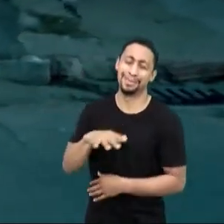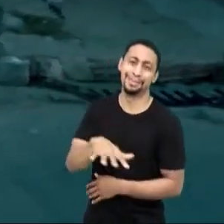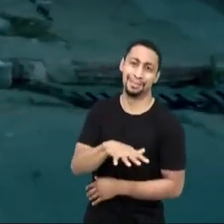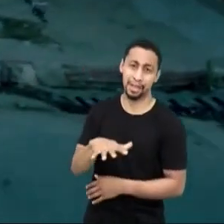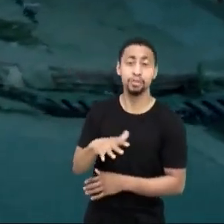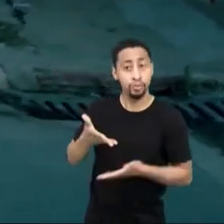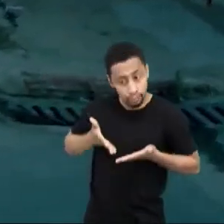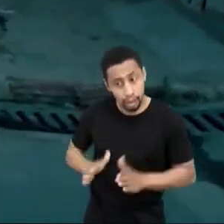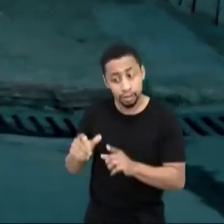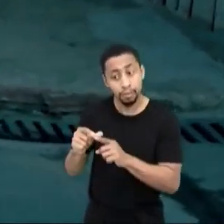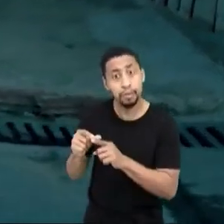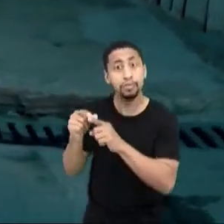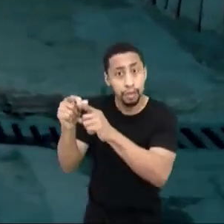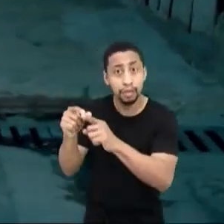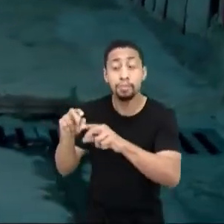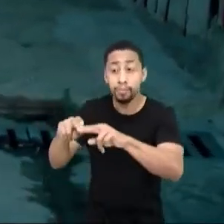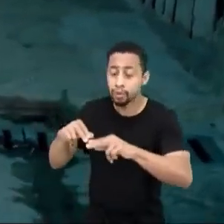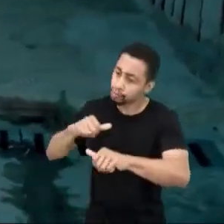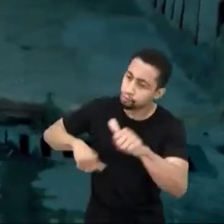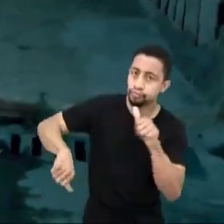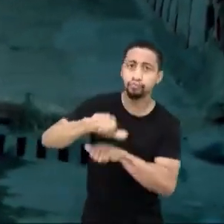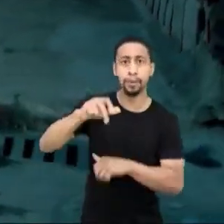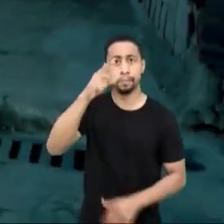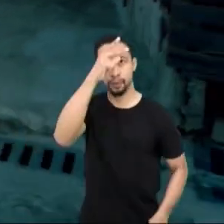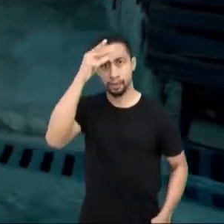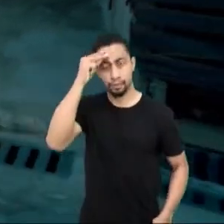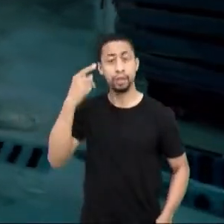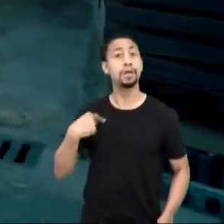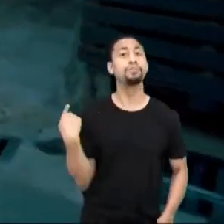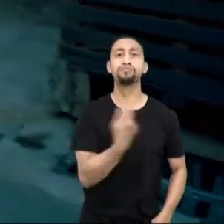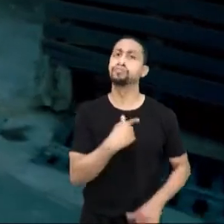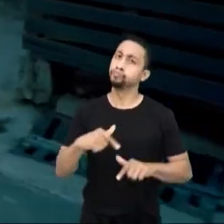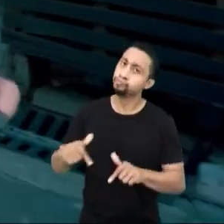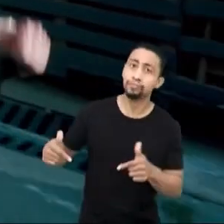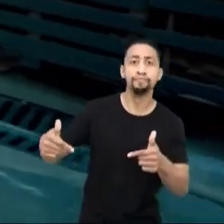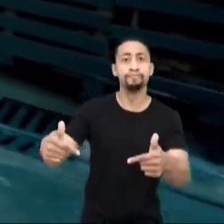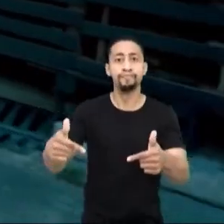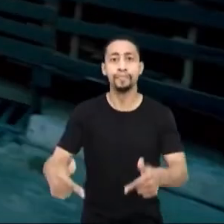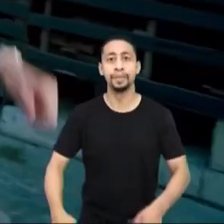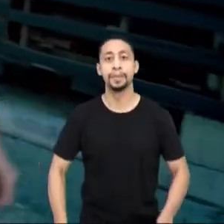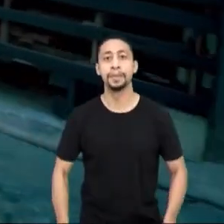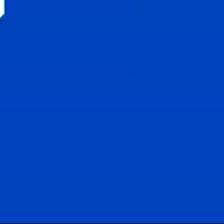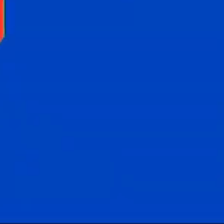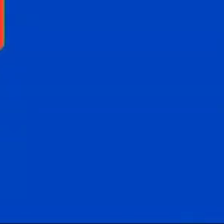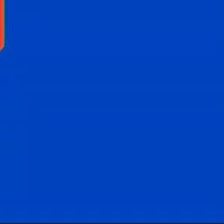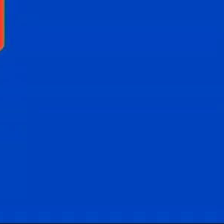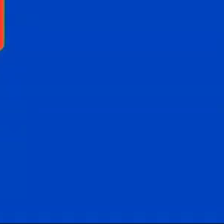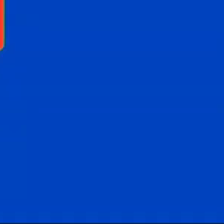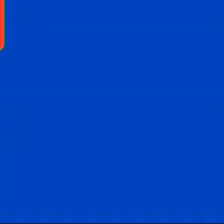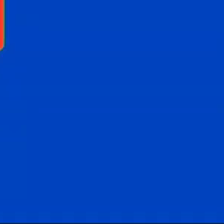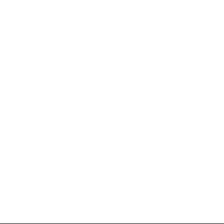nasci na periferia e é pela periferia que eu quero ser prefeita. Agora é a nossa vez.